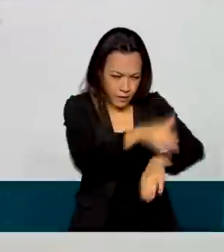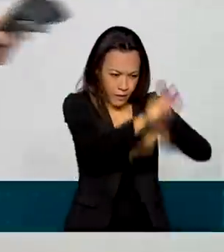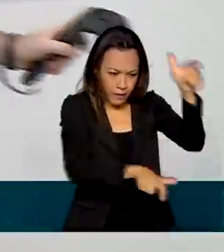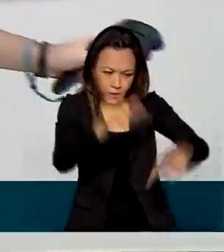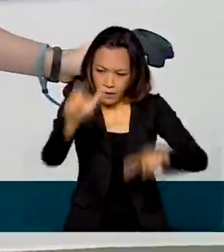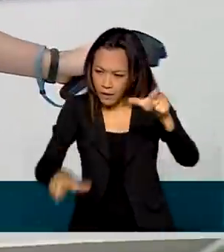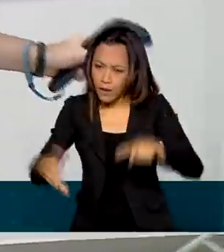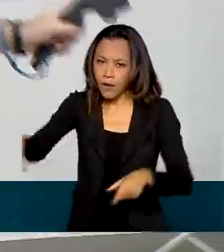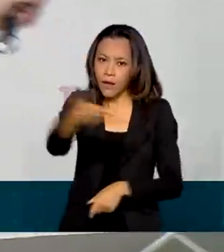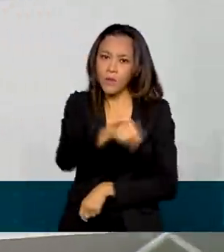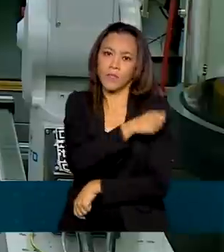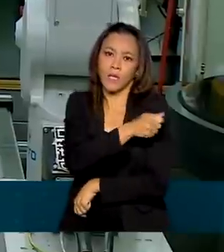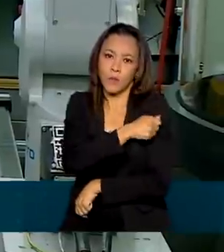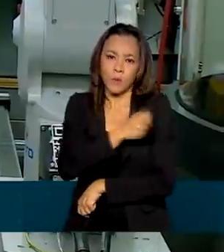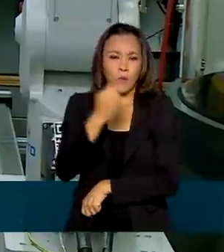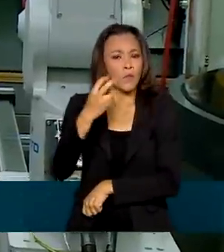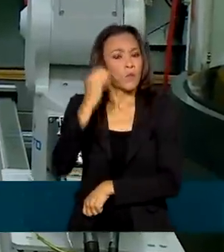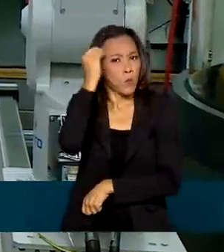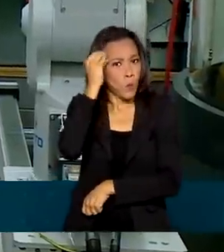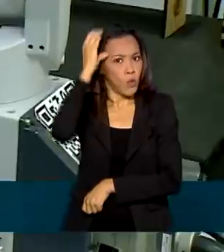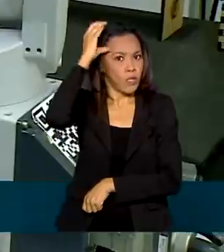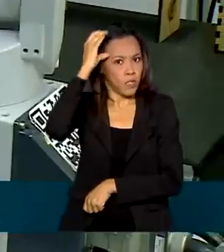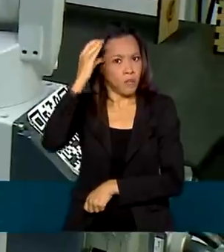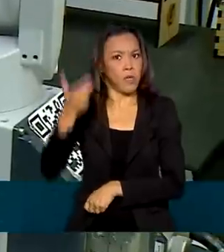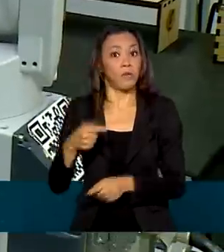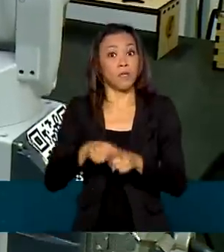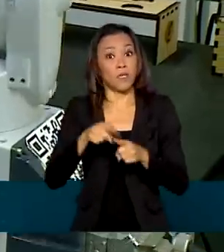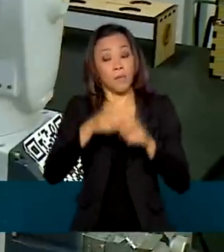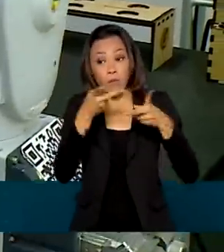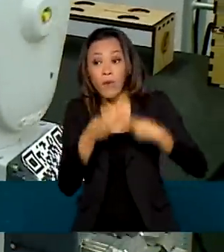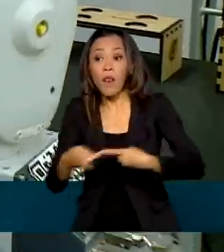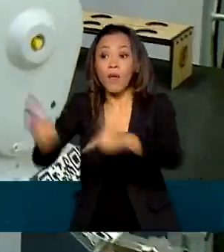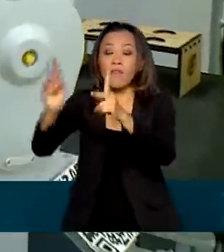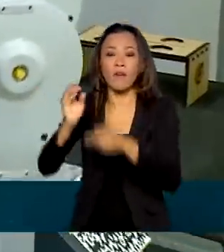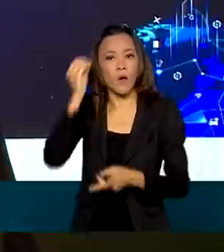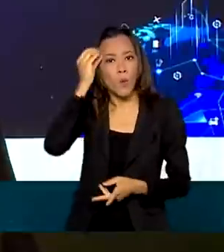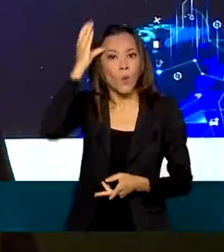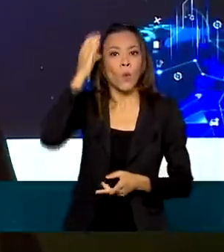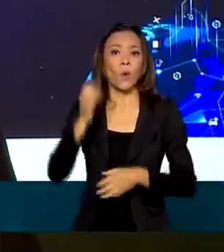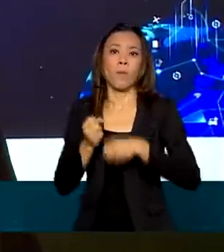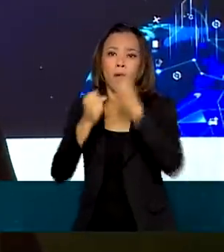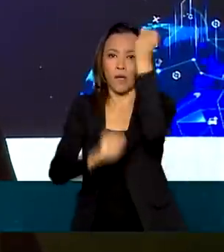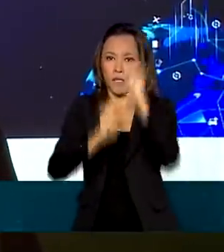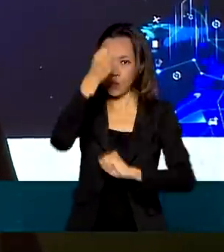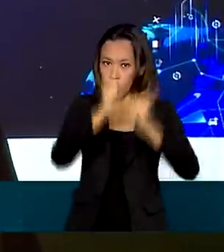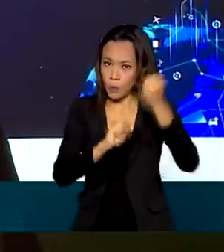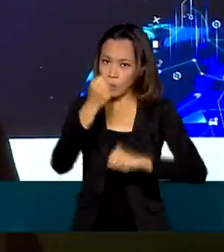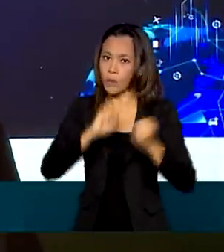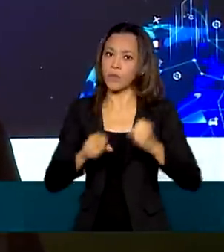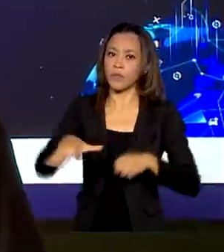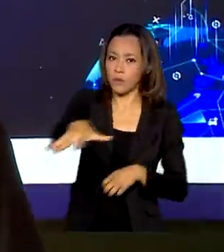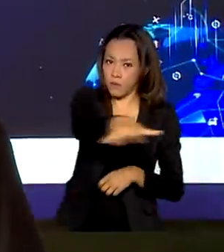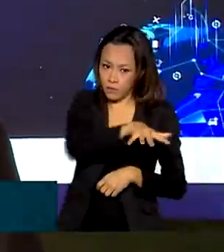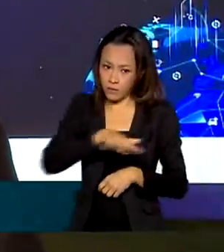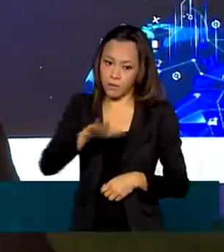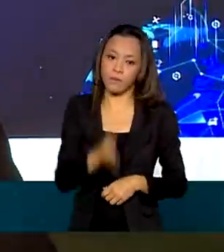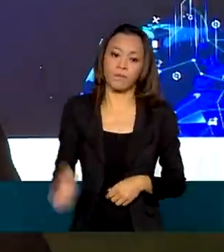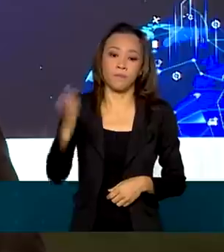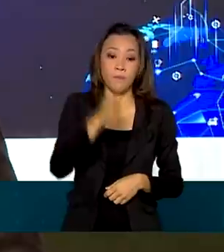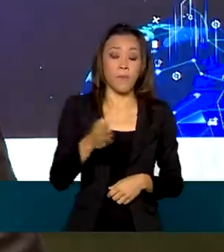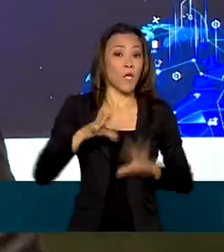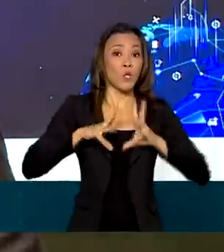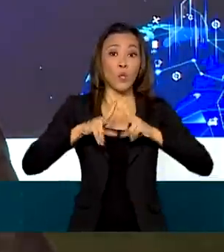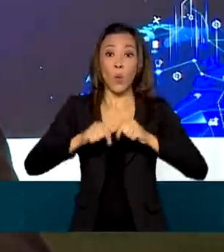gerar conhecimento avançado e levar inovação para indústrias e empresas da região. Todas essas áreas vão se beneficiar e muito